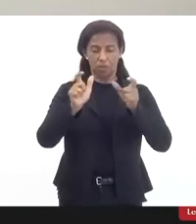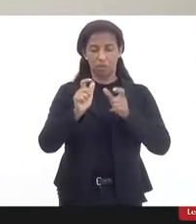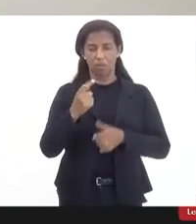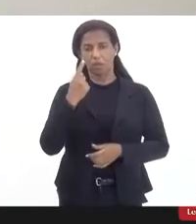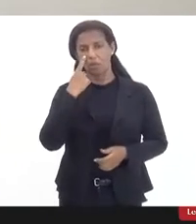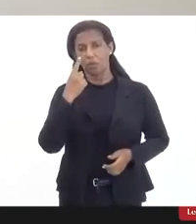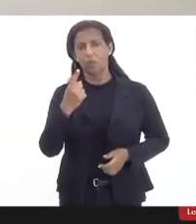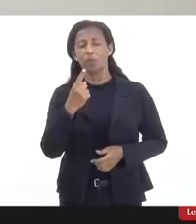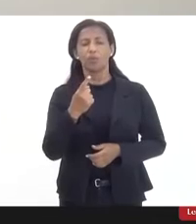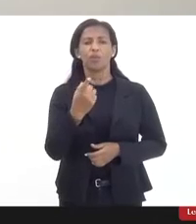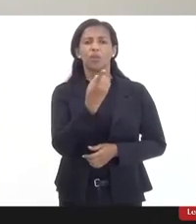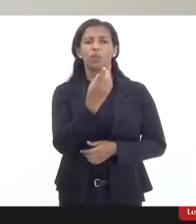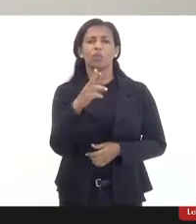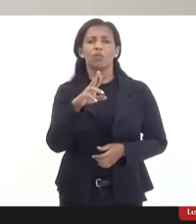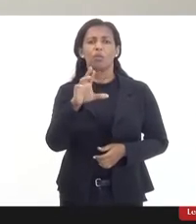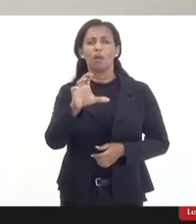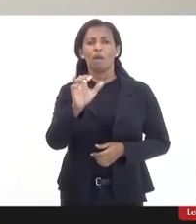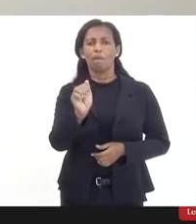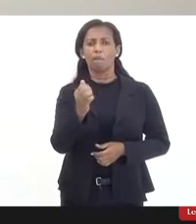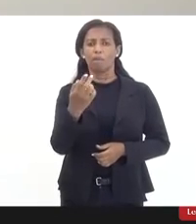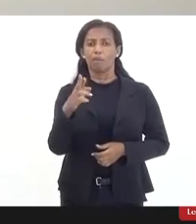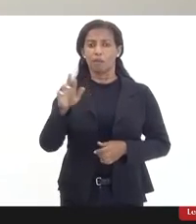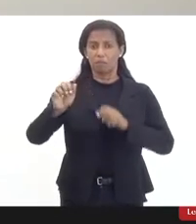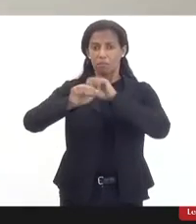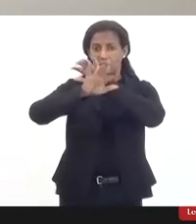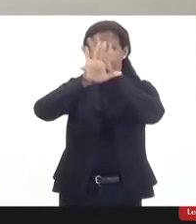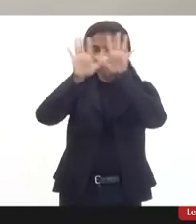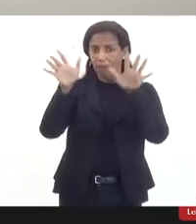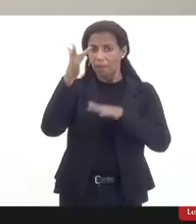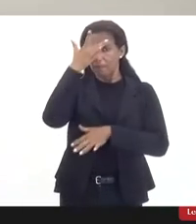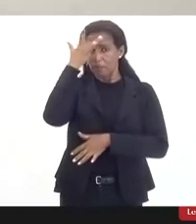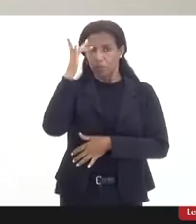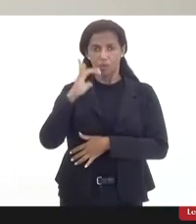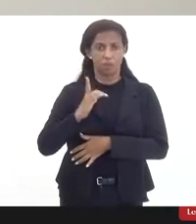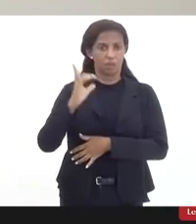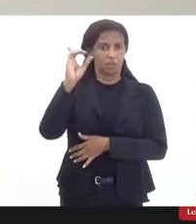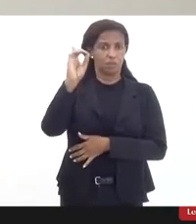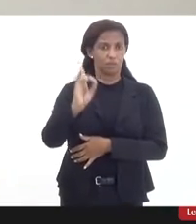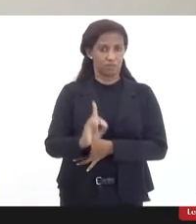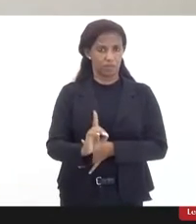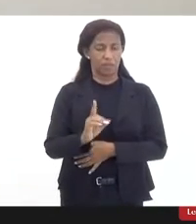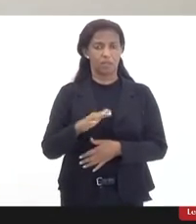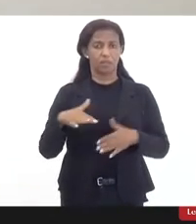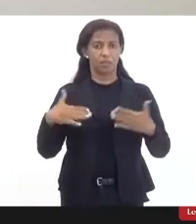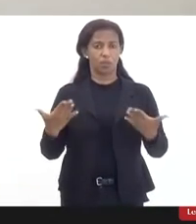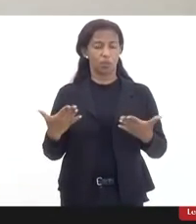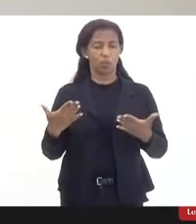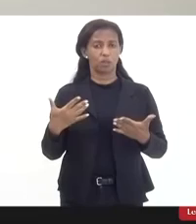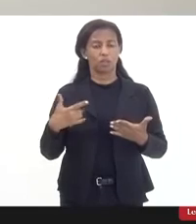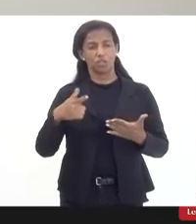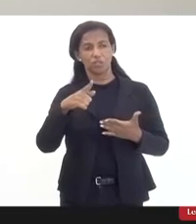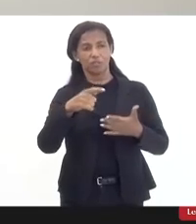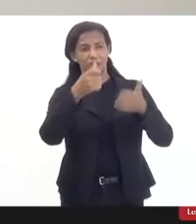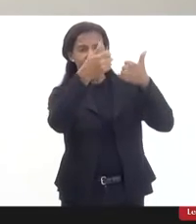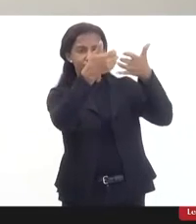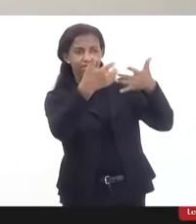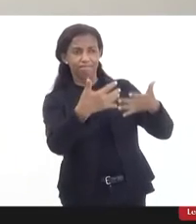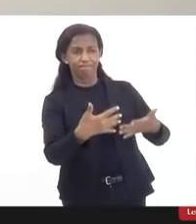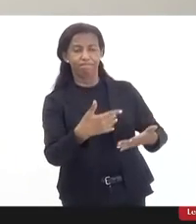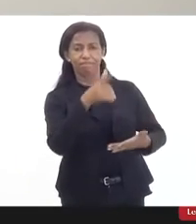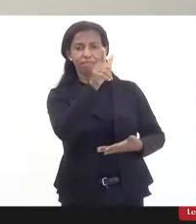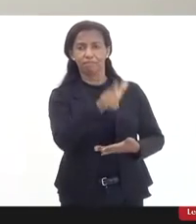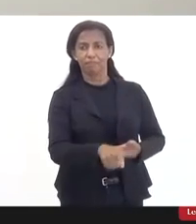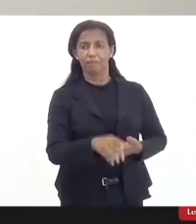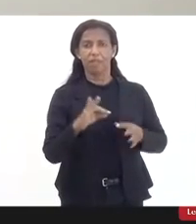que me antecedeu aqui, a gente tem que ter muita clareza que pessoa com deficiência, quando a gente vai caracterizar a pessoa com deficiência,